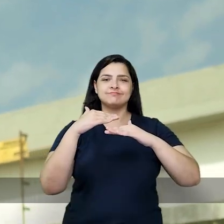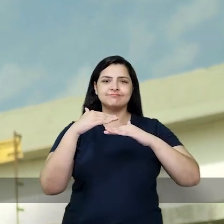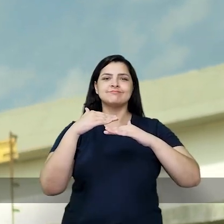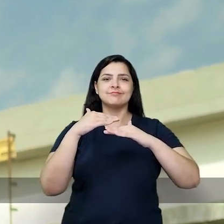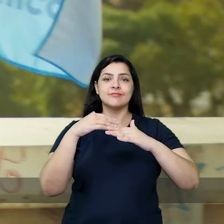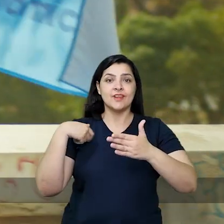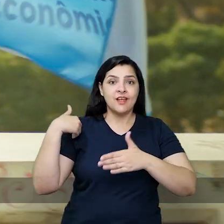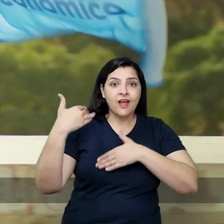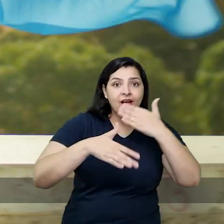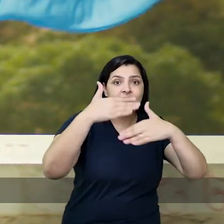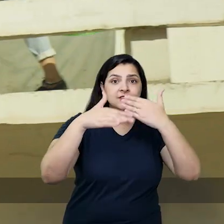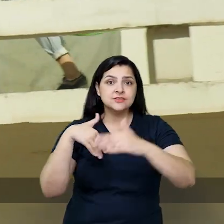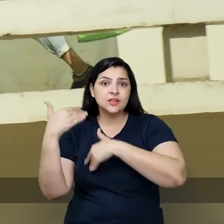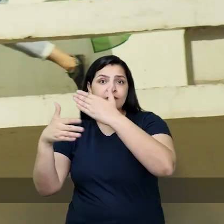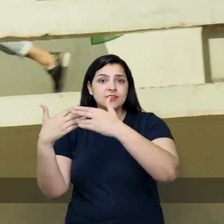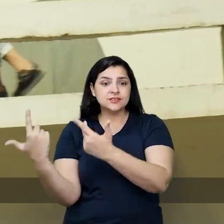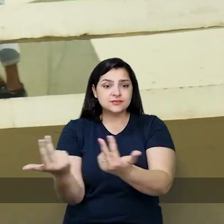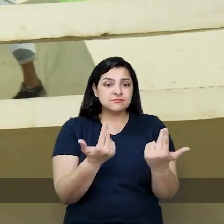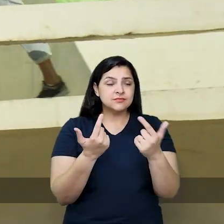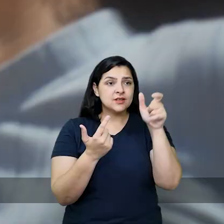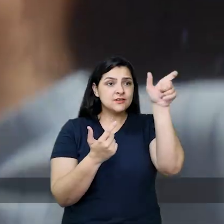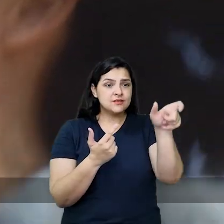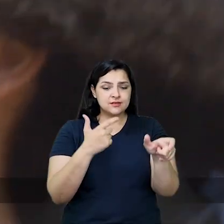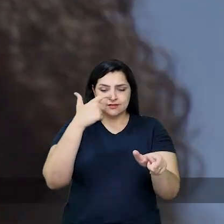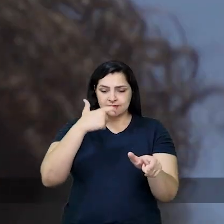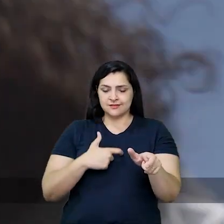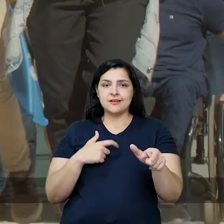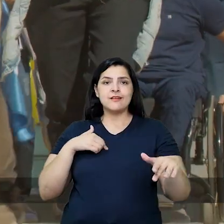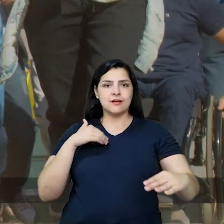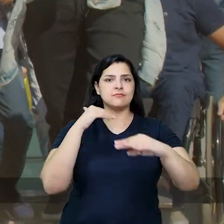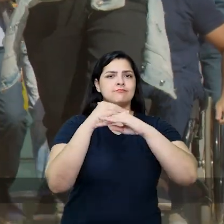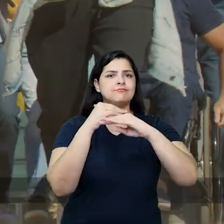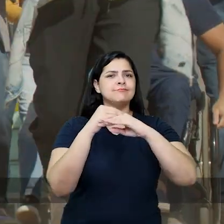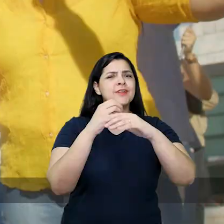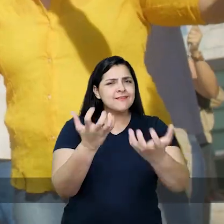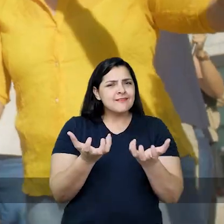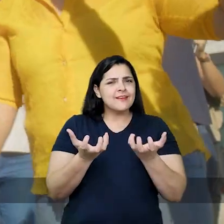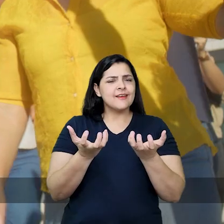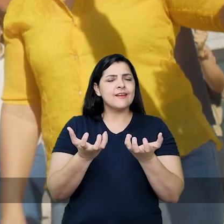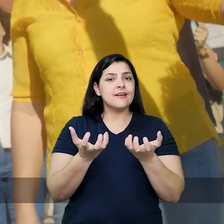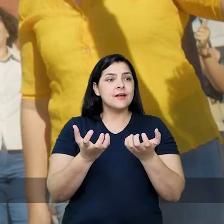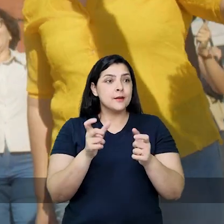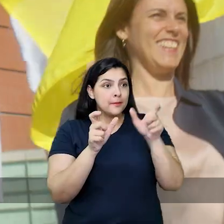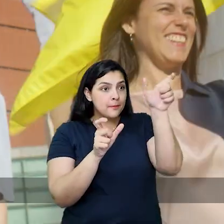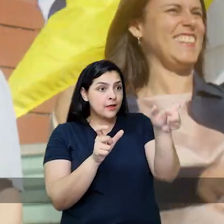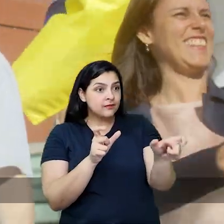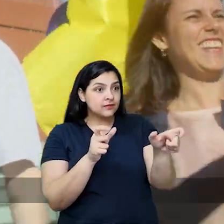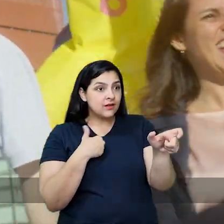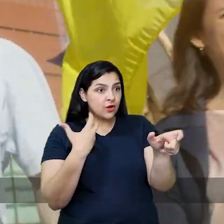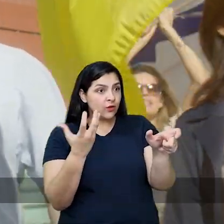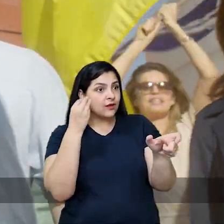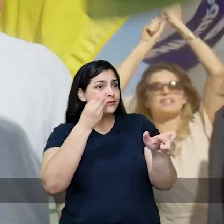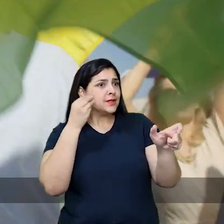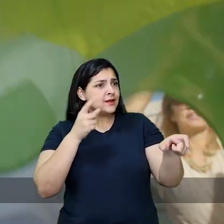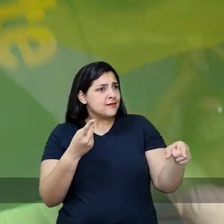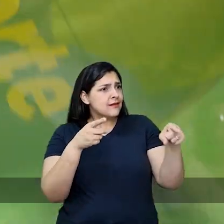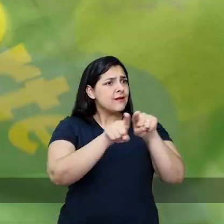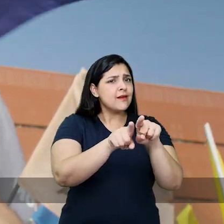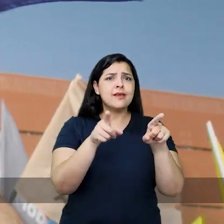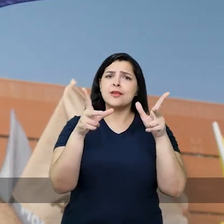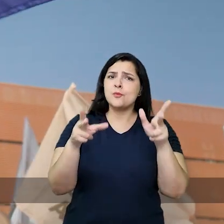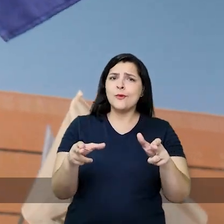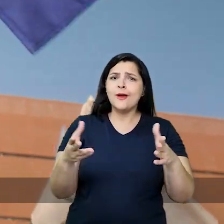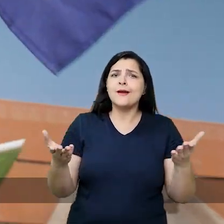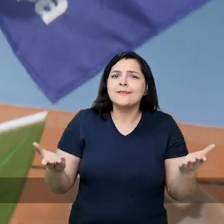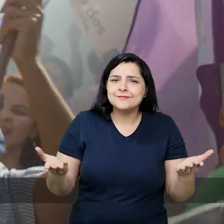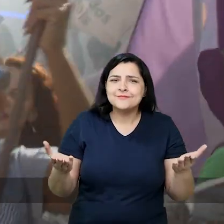quero pra mim, é pra todo mundo. A melhoria que vem de você, eu quero viver